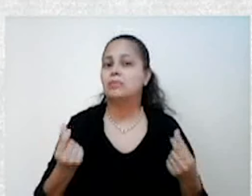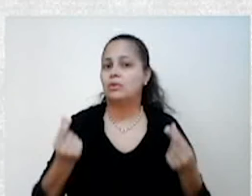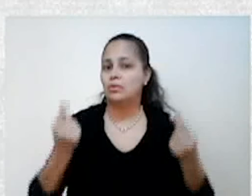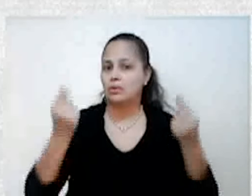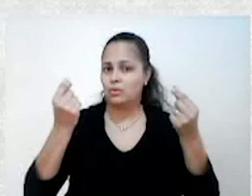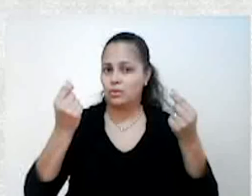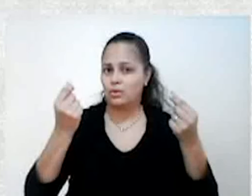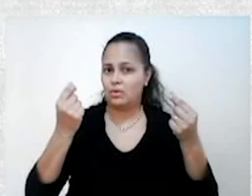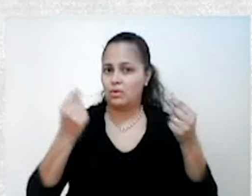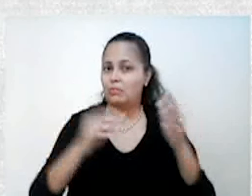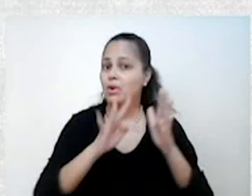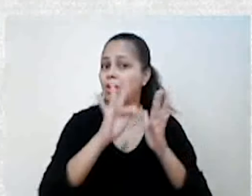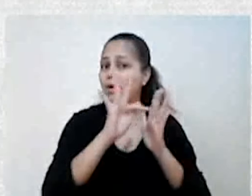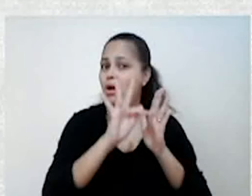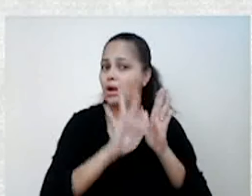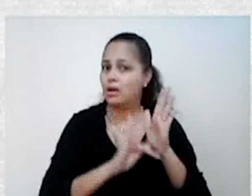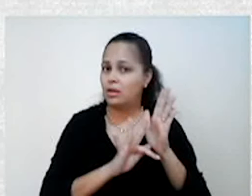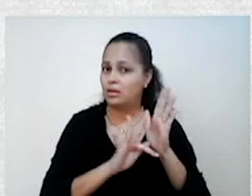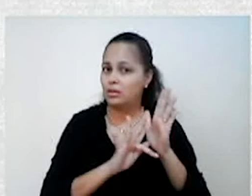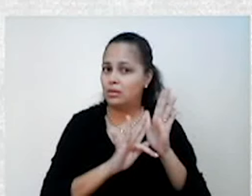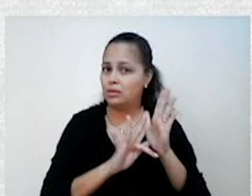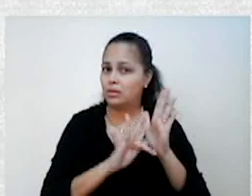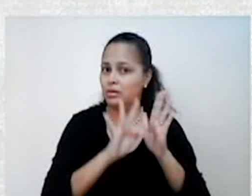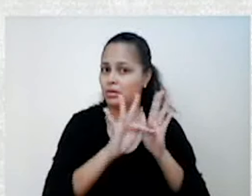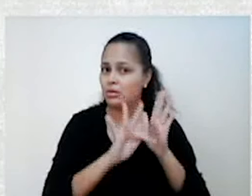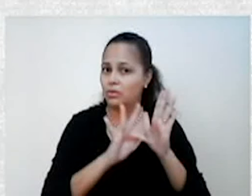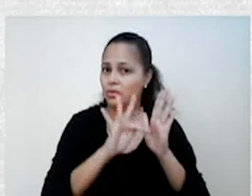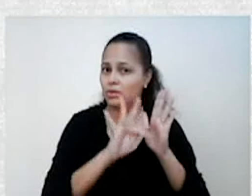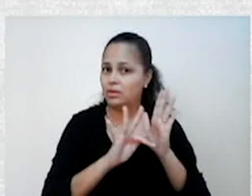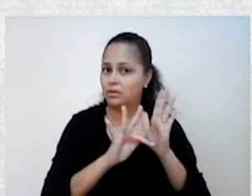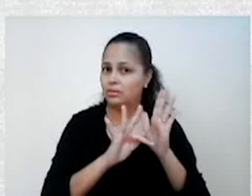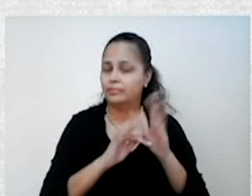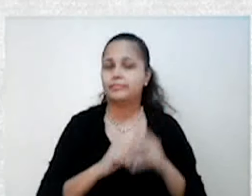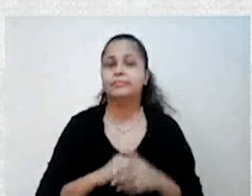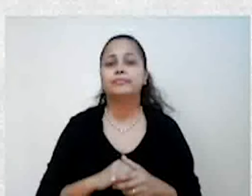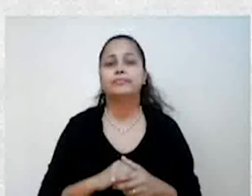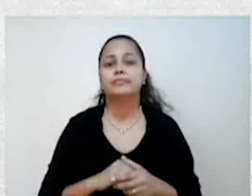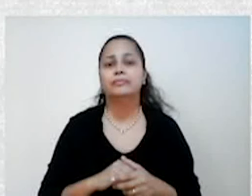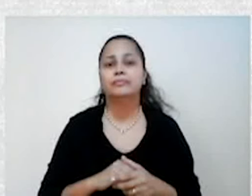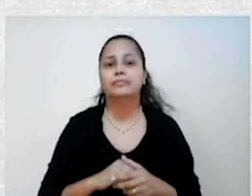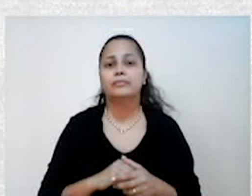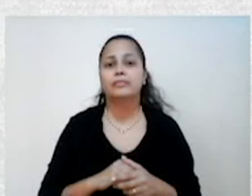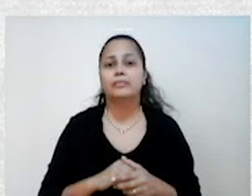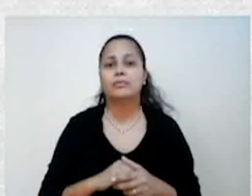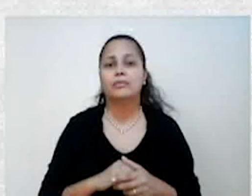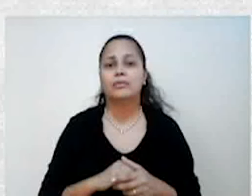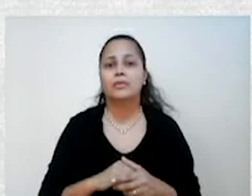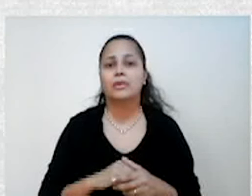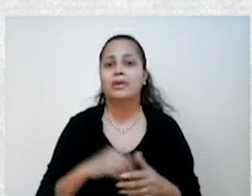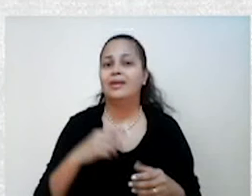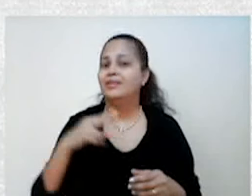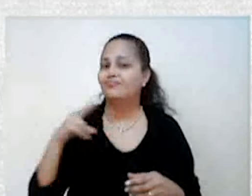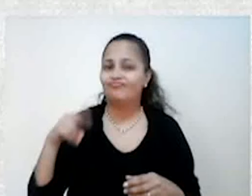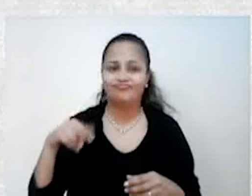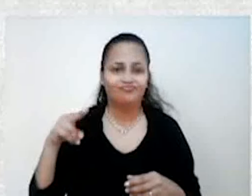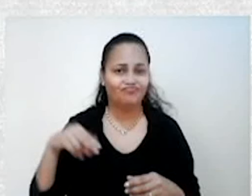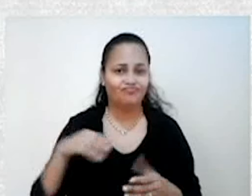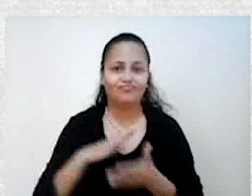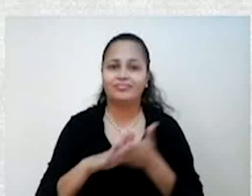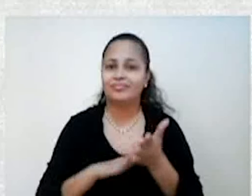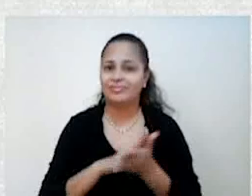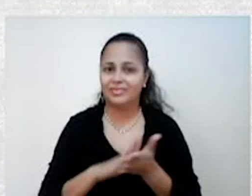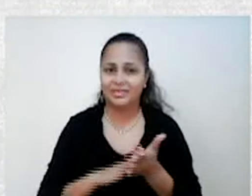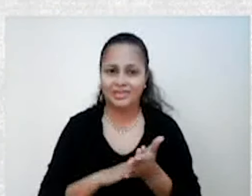teoria que defendia, então, essa autorregulação da economia, como eu disse agora mesmo, sem intervenção do Estado, não era